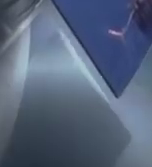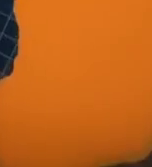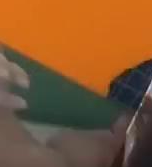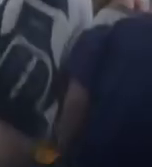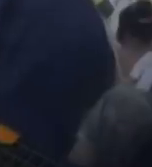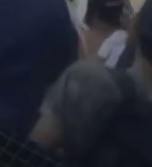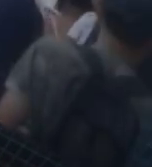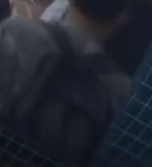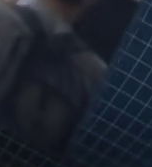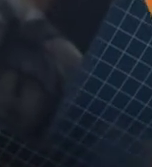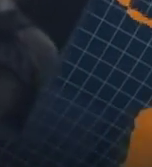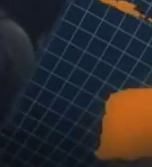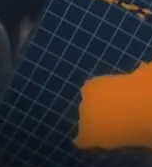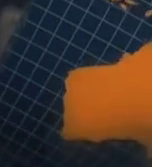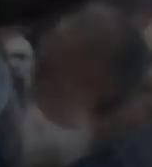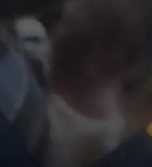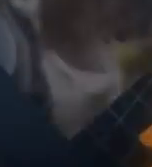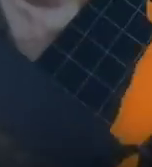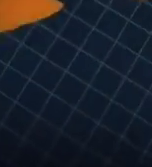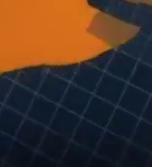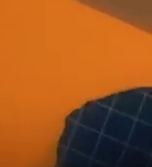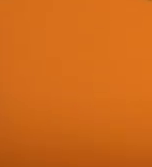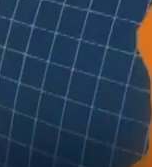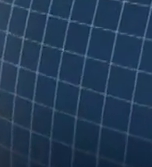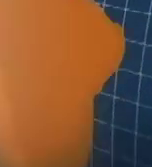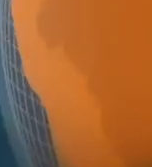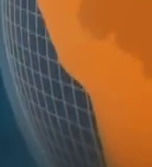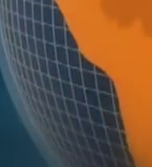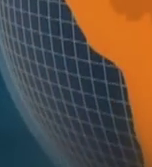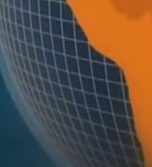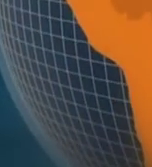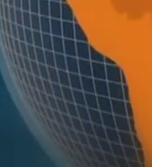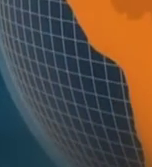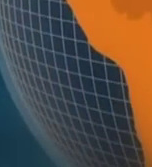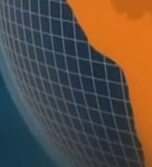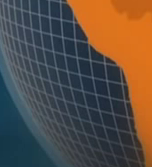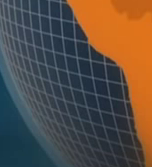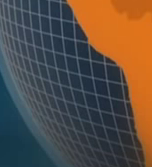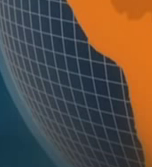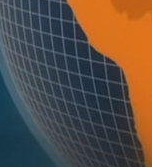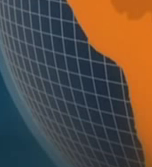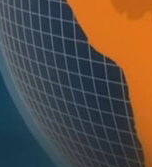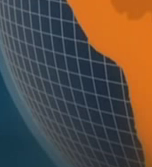e Coelho